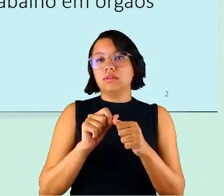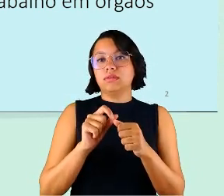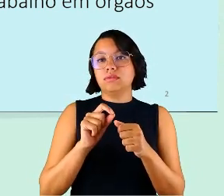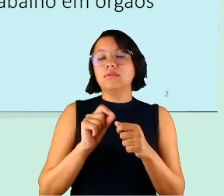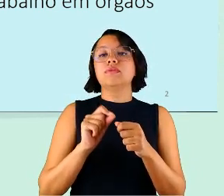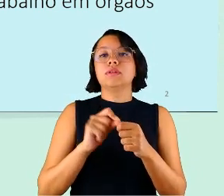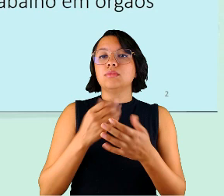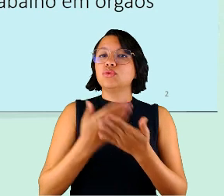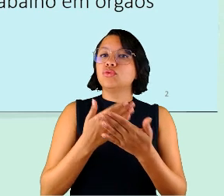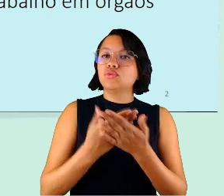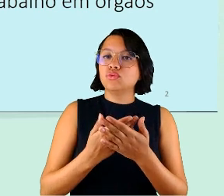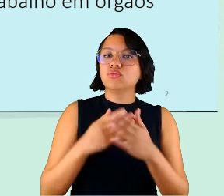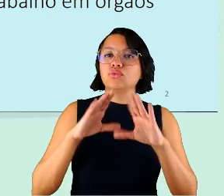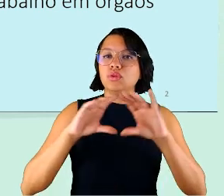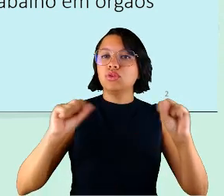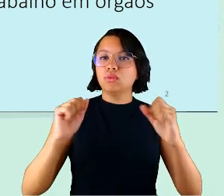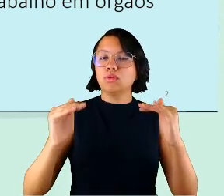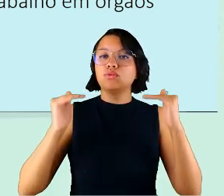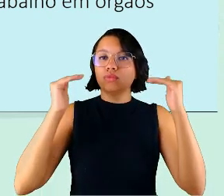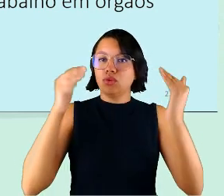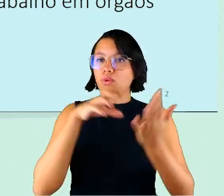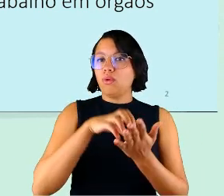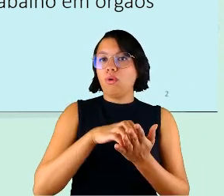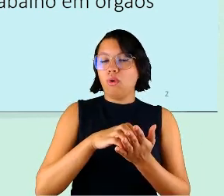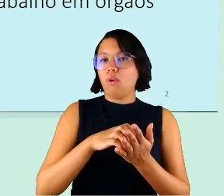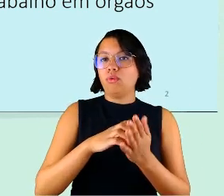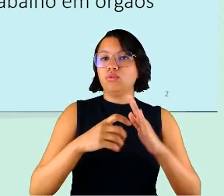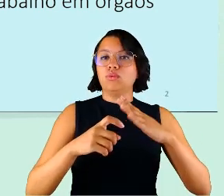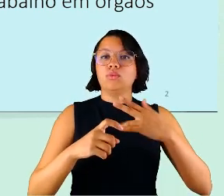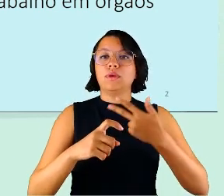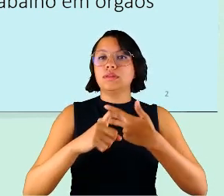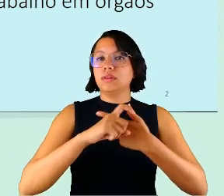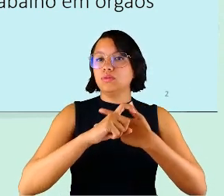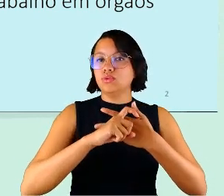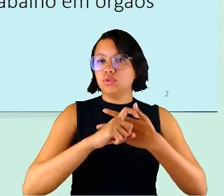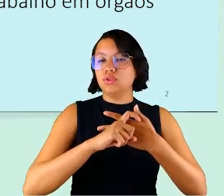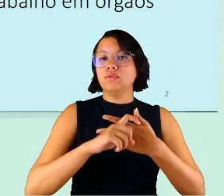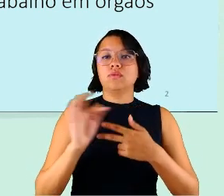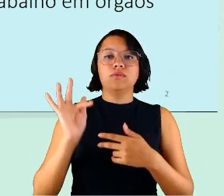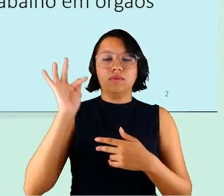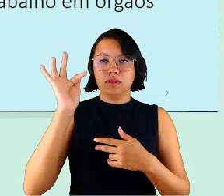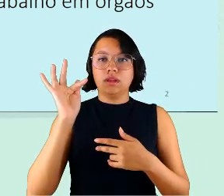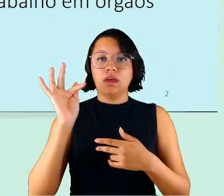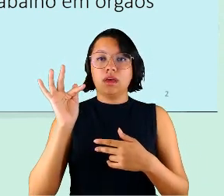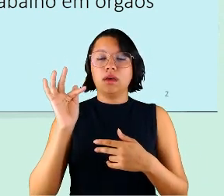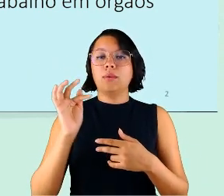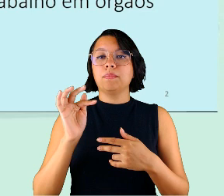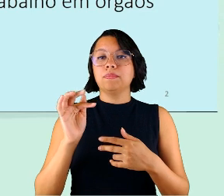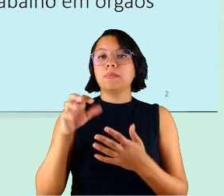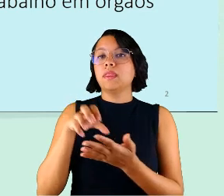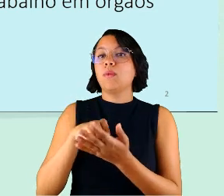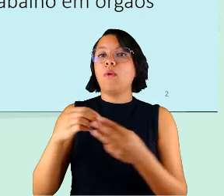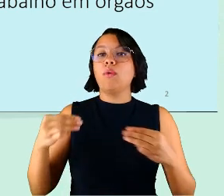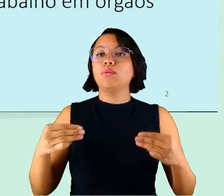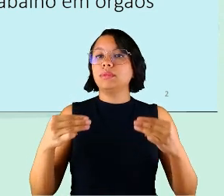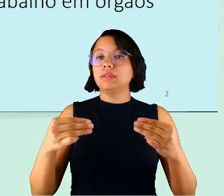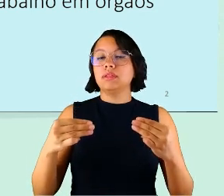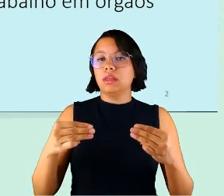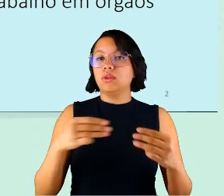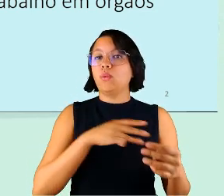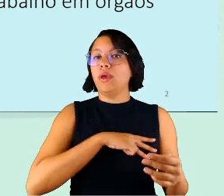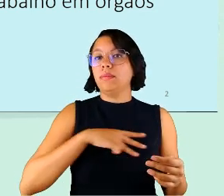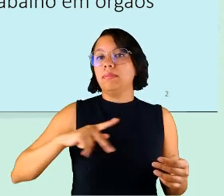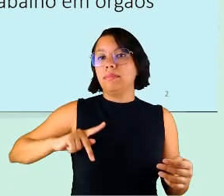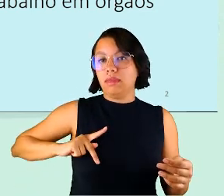Superior, em órgão do Executivo Federal e um dos órgãos do Ministério Público antes da